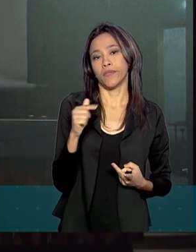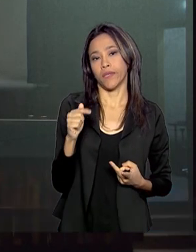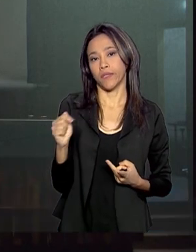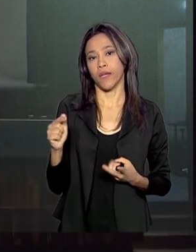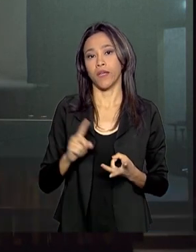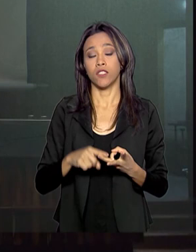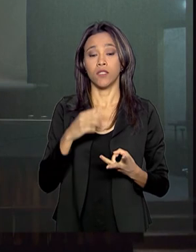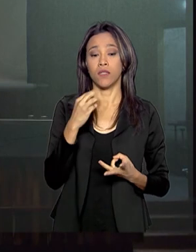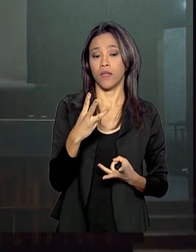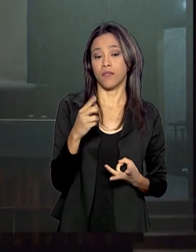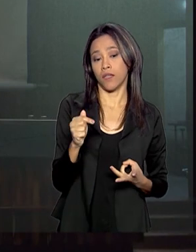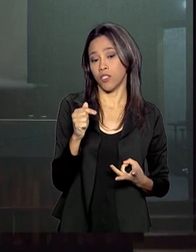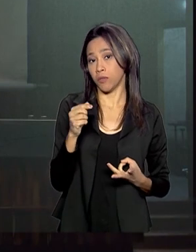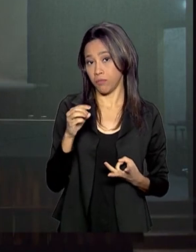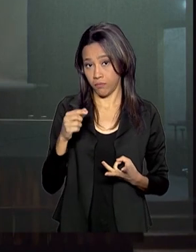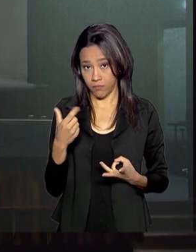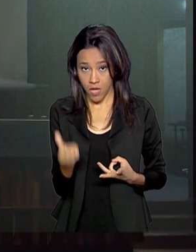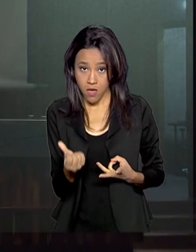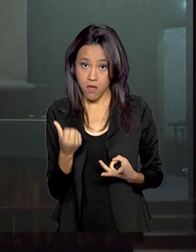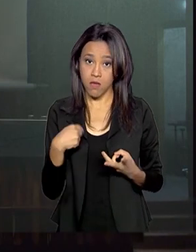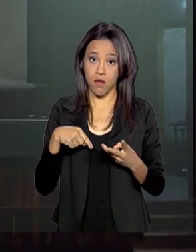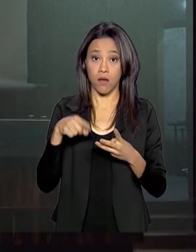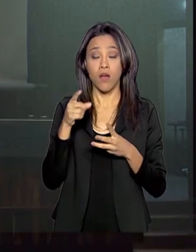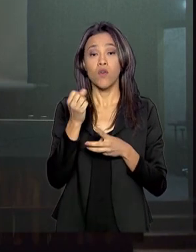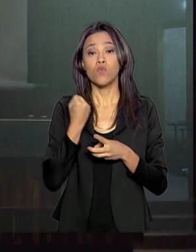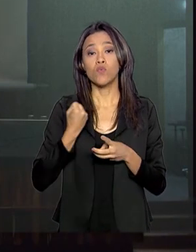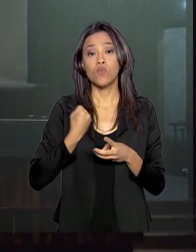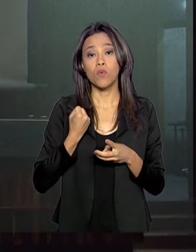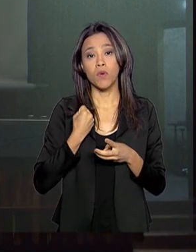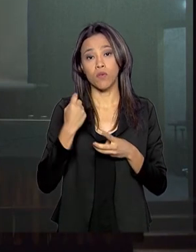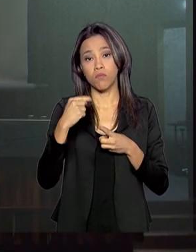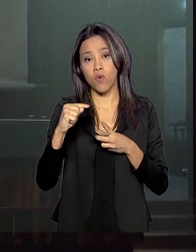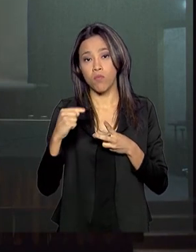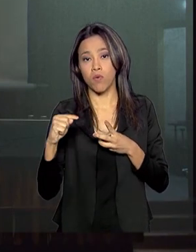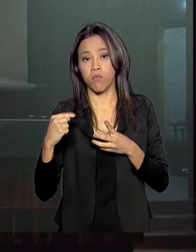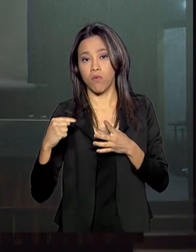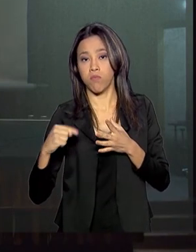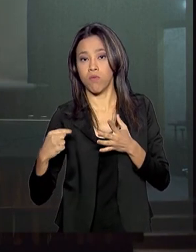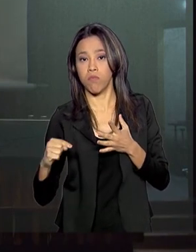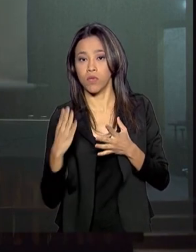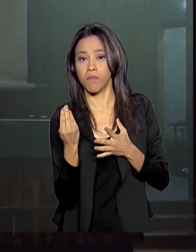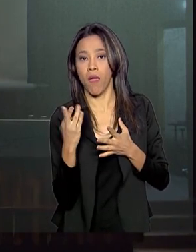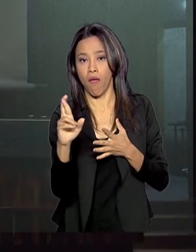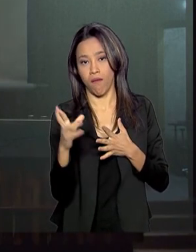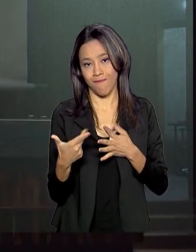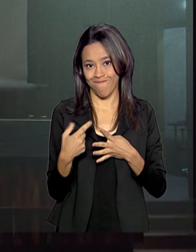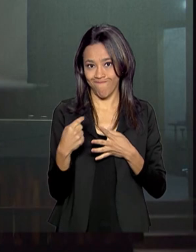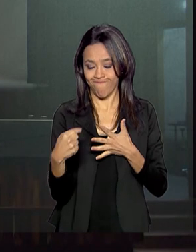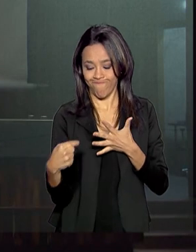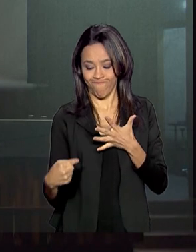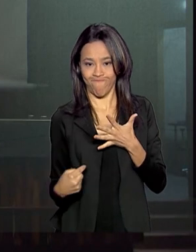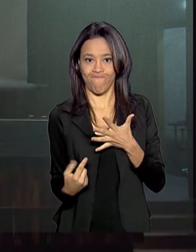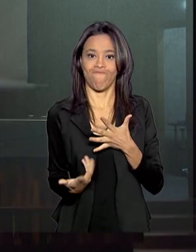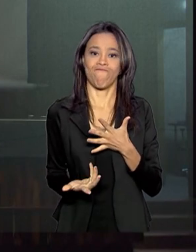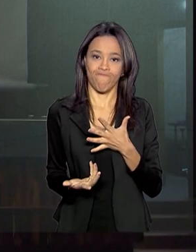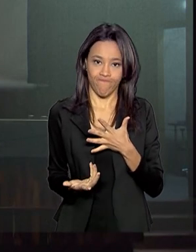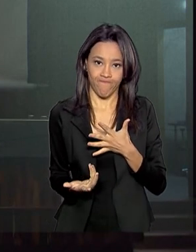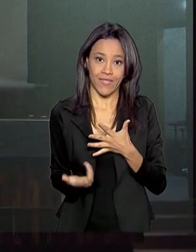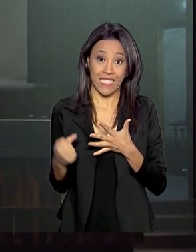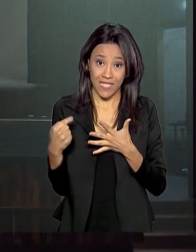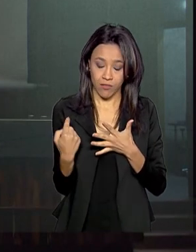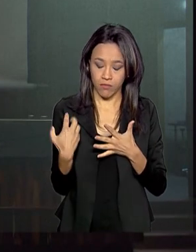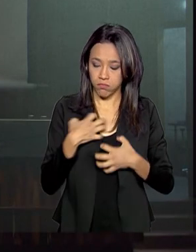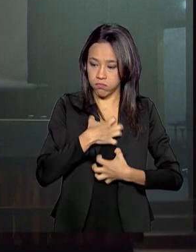376, 116, 262, 153. Ou seja, são números que